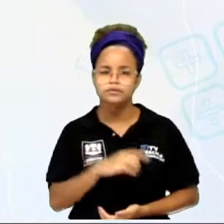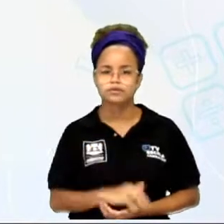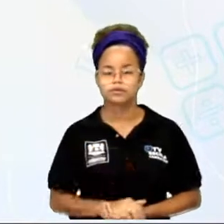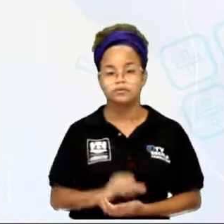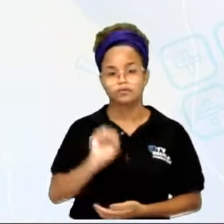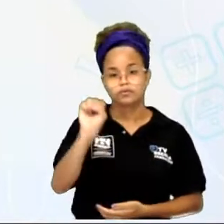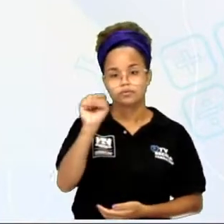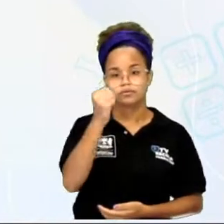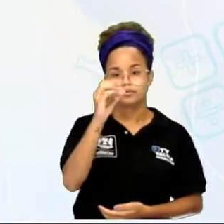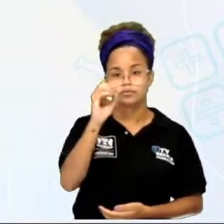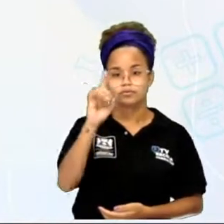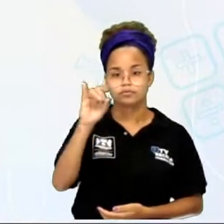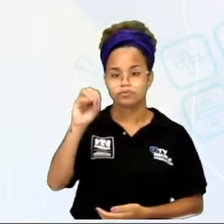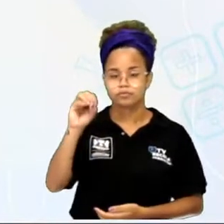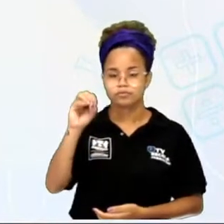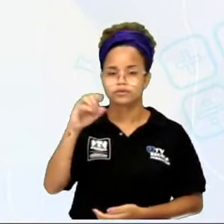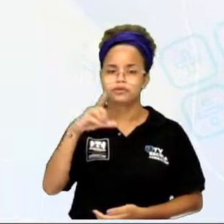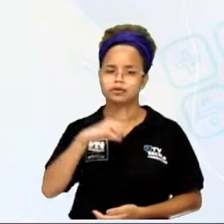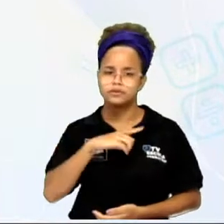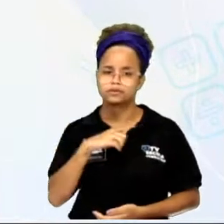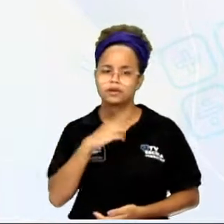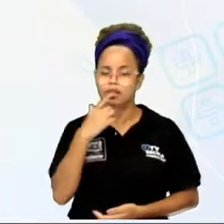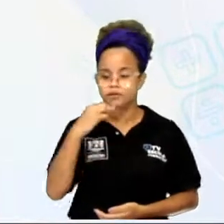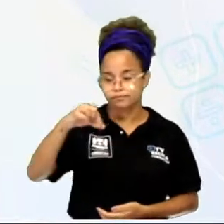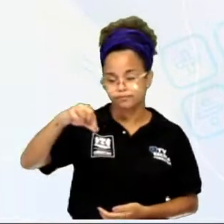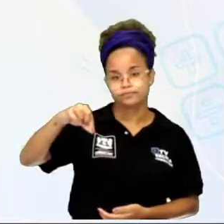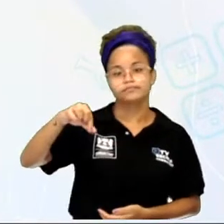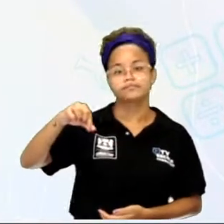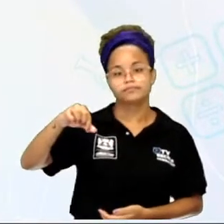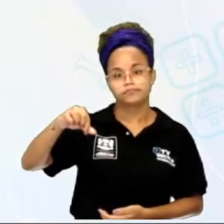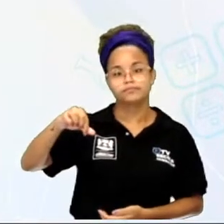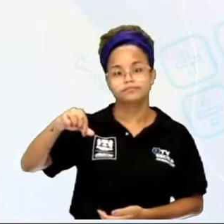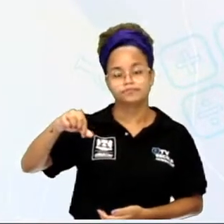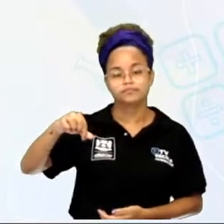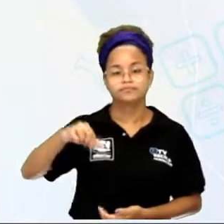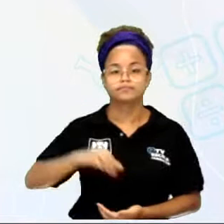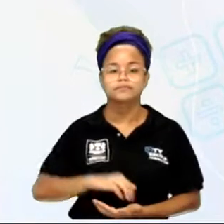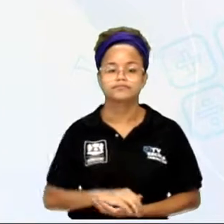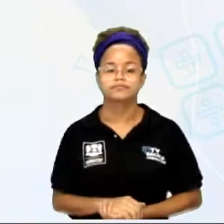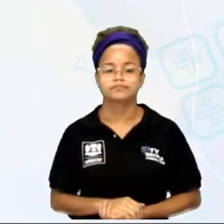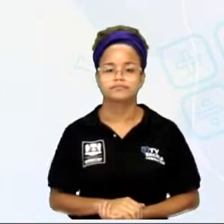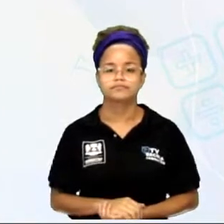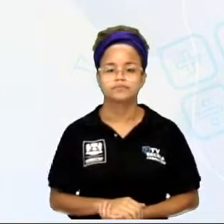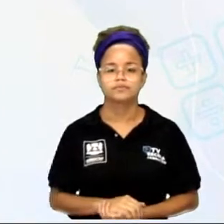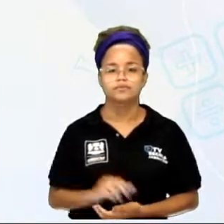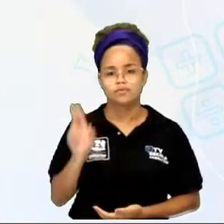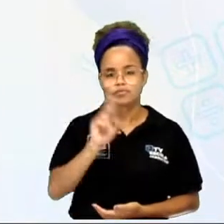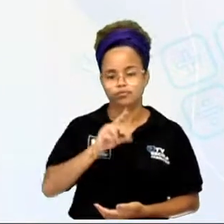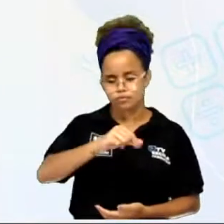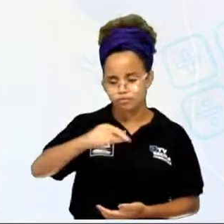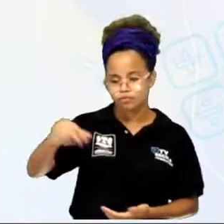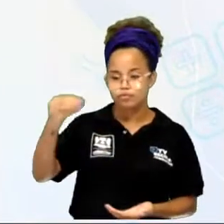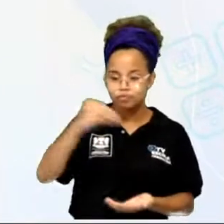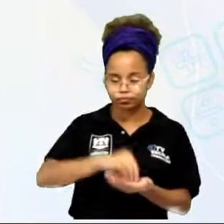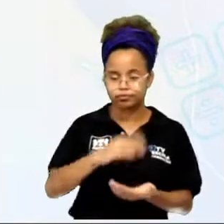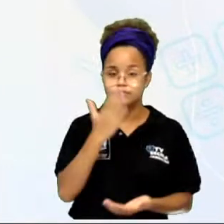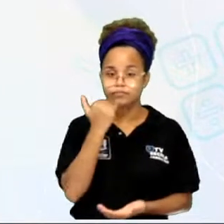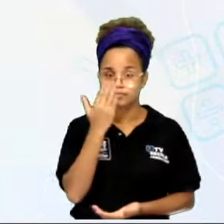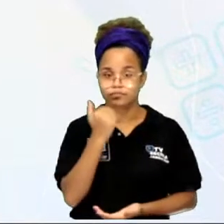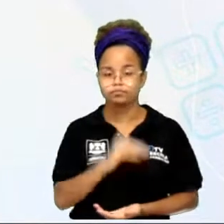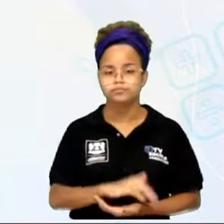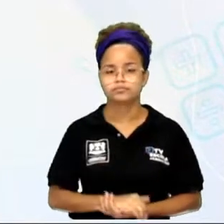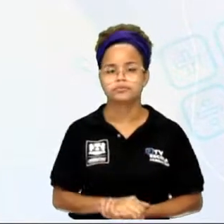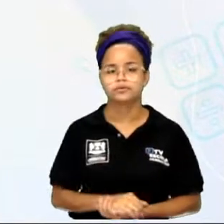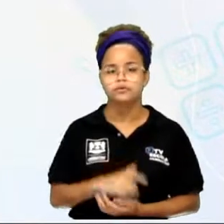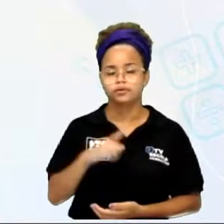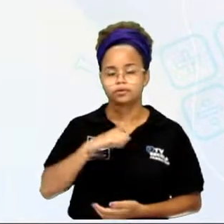o sódio, que a gente encontra ali no sal de cozinha, né? Que a gente usa para temperar as coisas. A gente tem